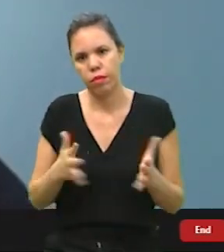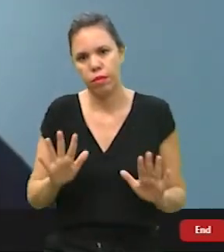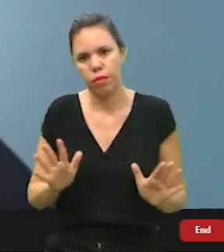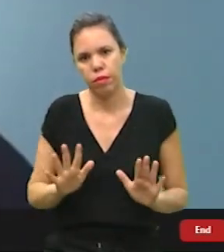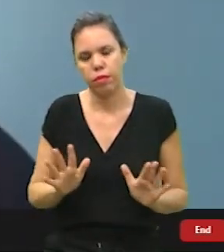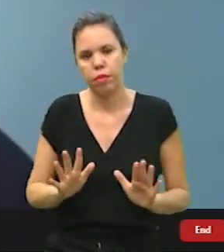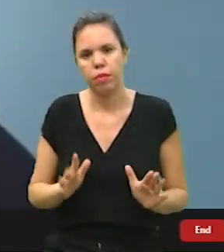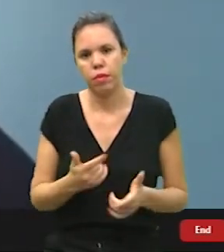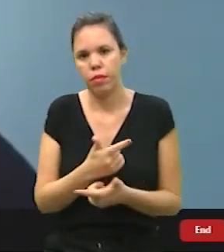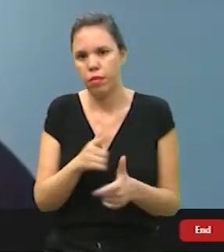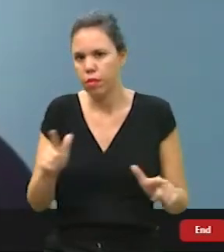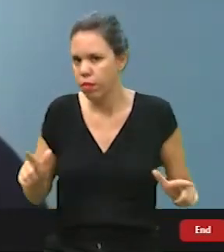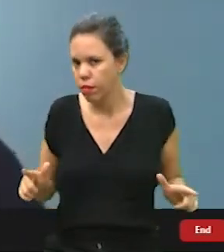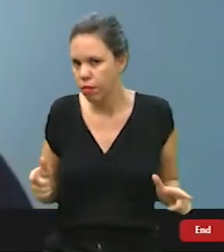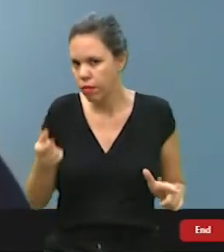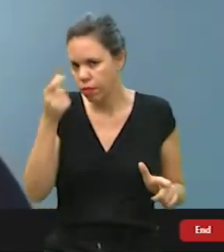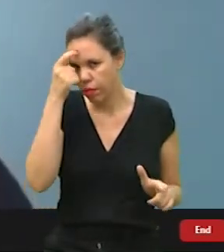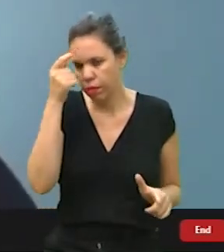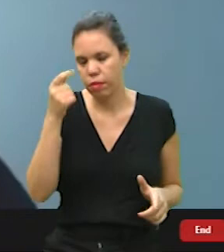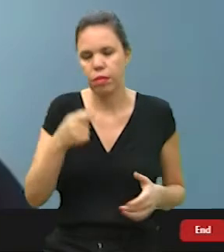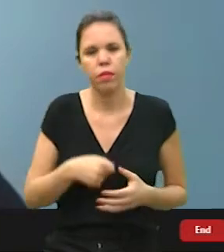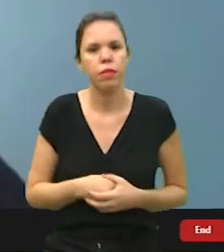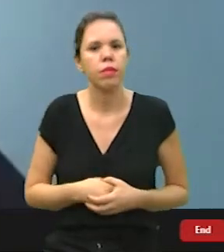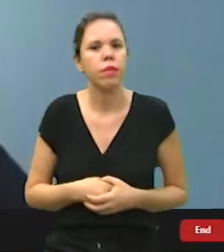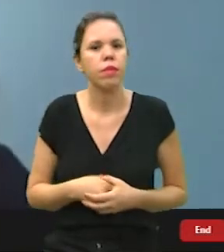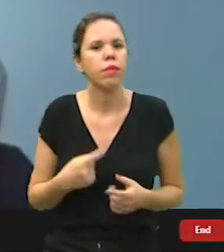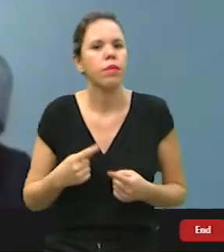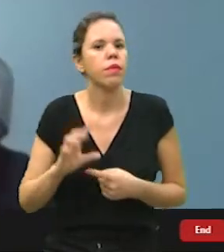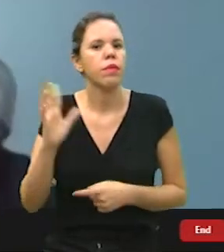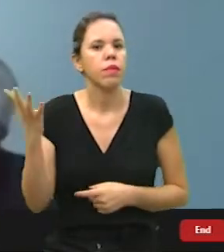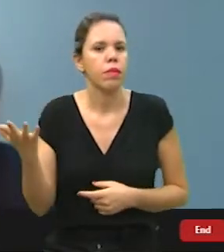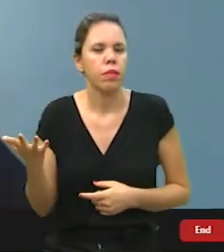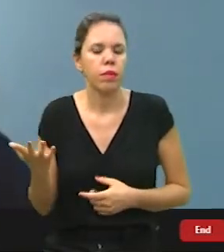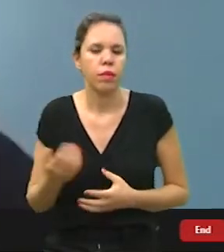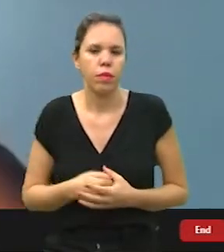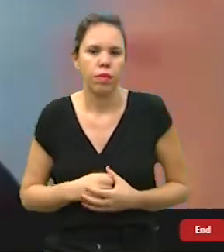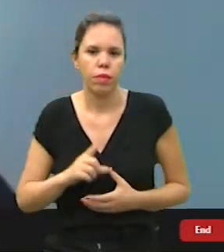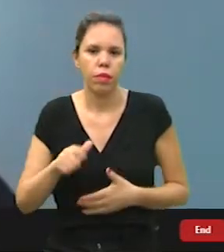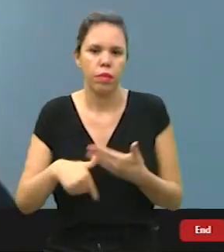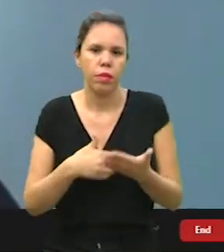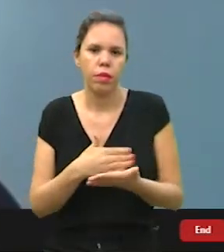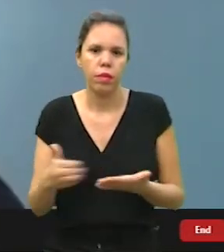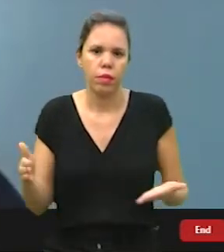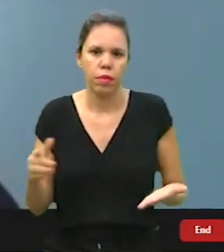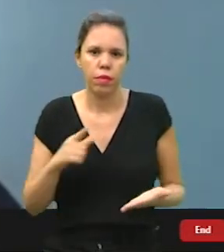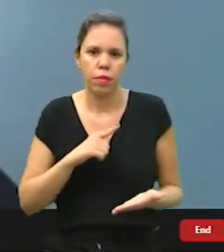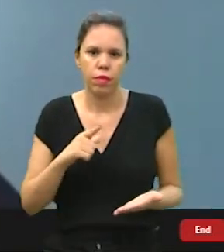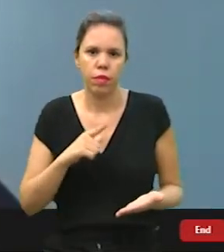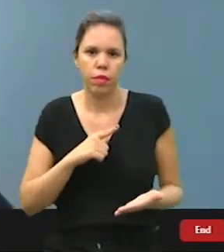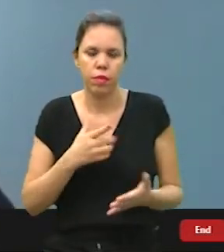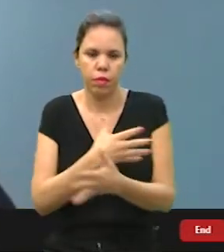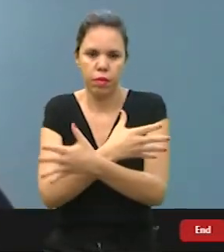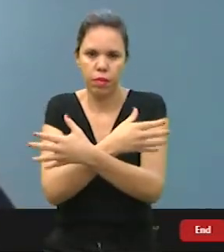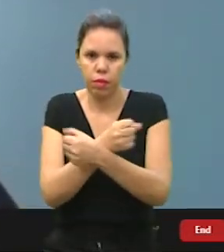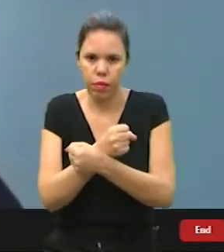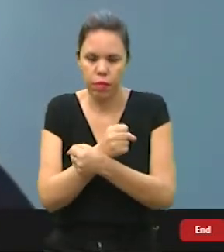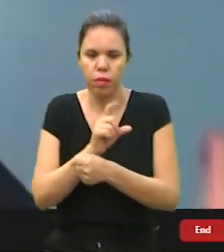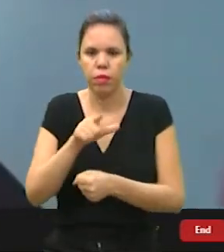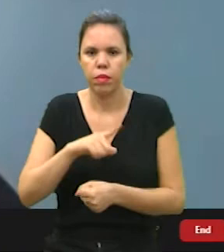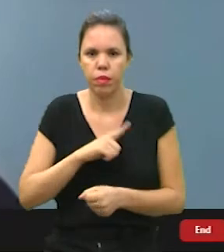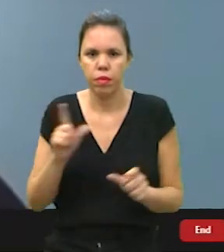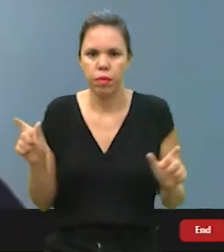de coisa. Então, não tem a conscientização. O que aconteceu foi, logo no começo, teve o lockdown,